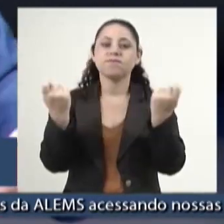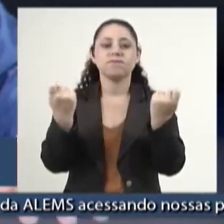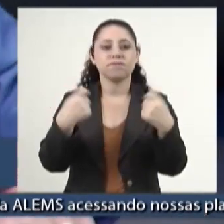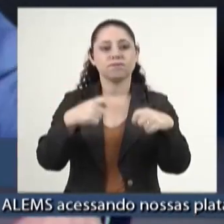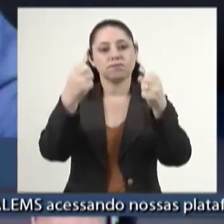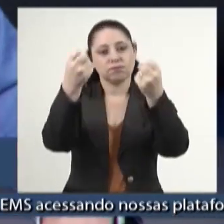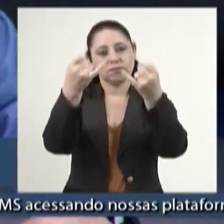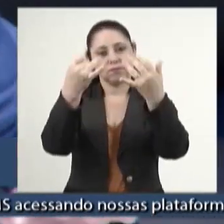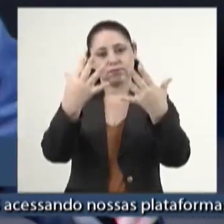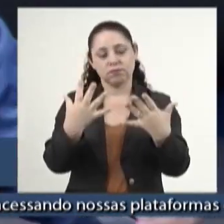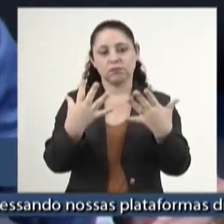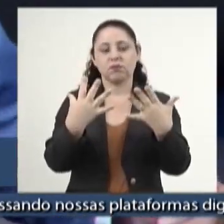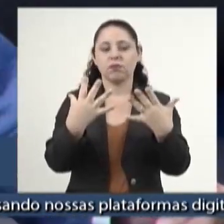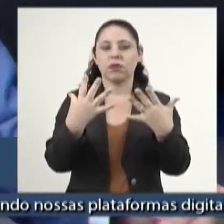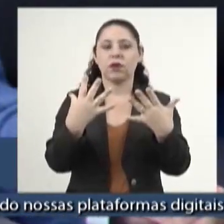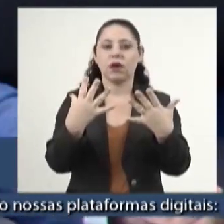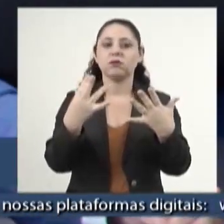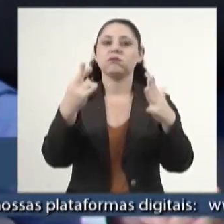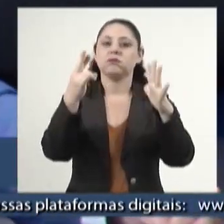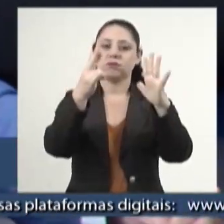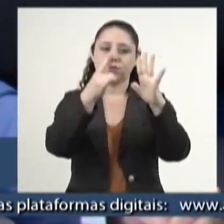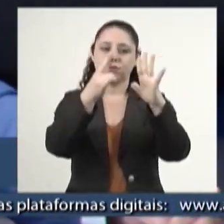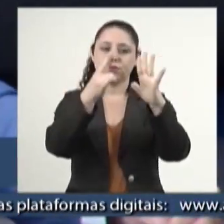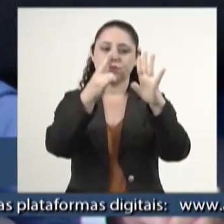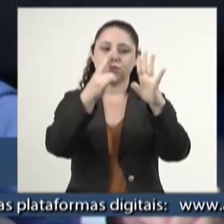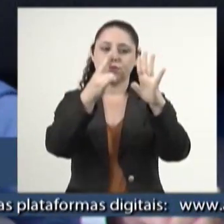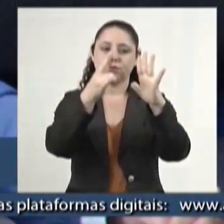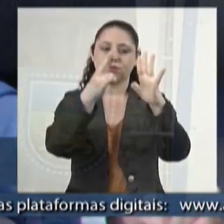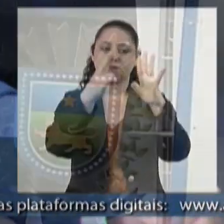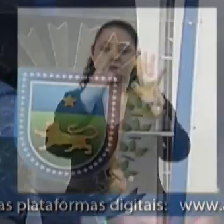dentro dos ditames da lei.